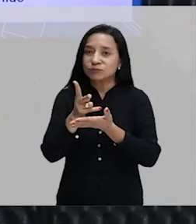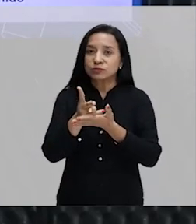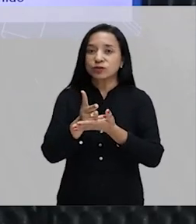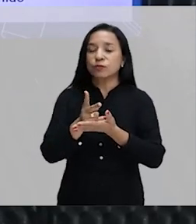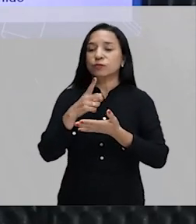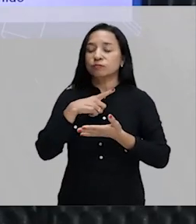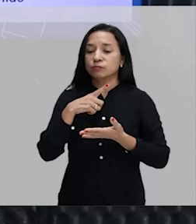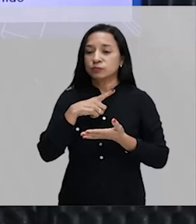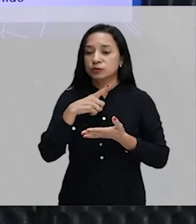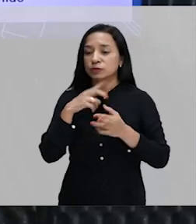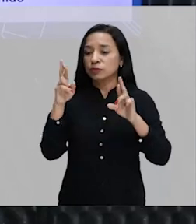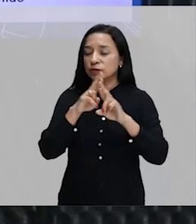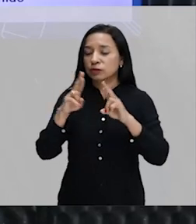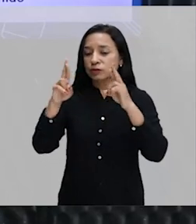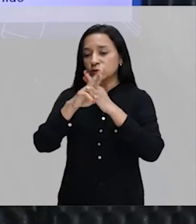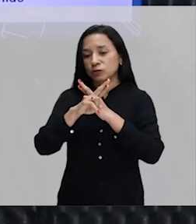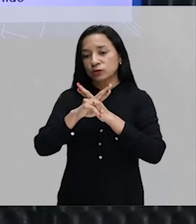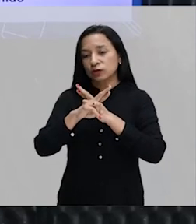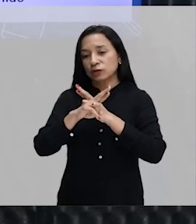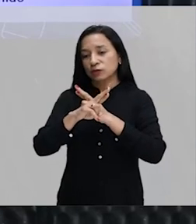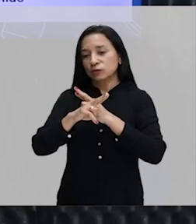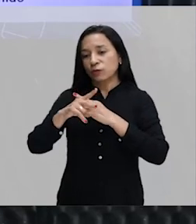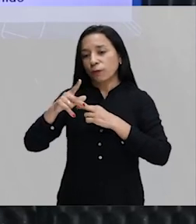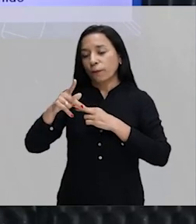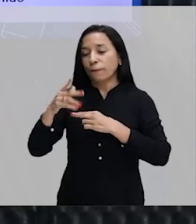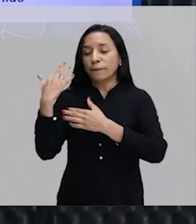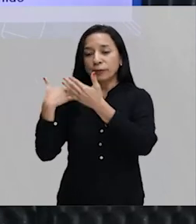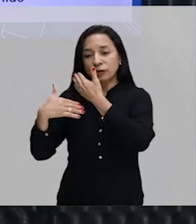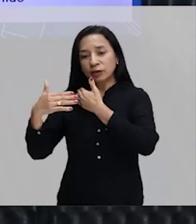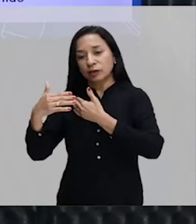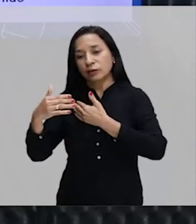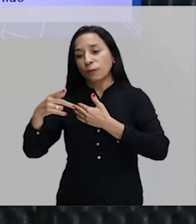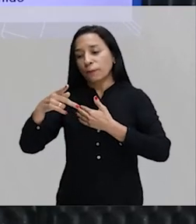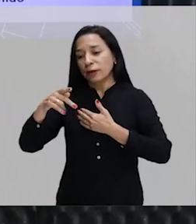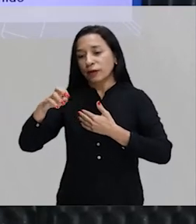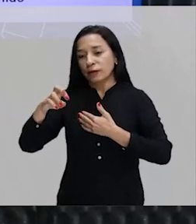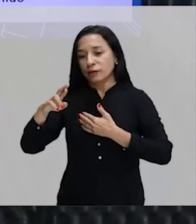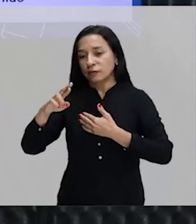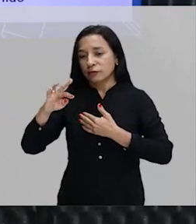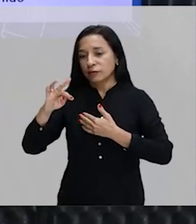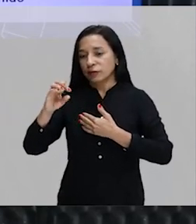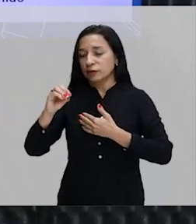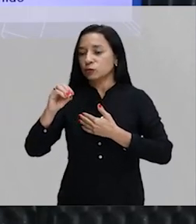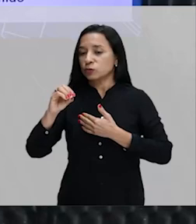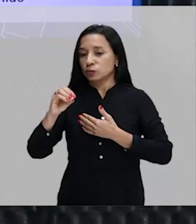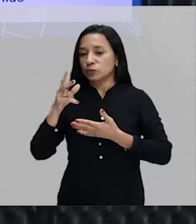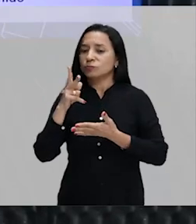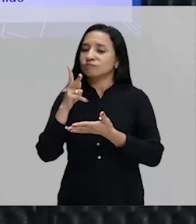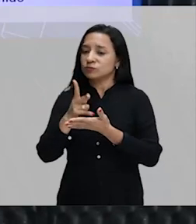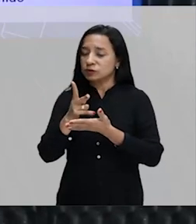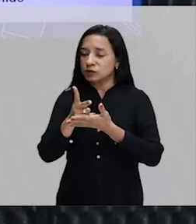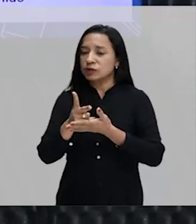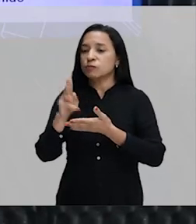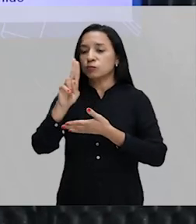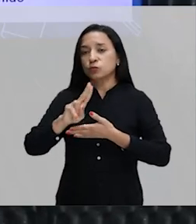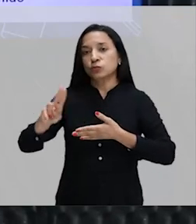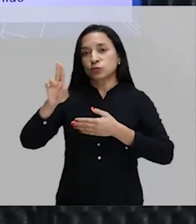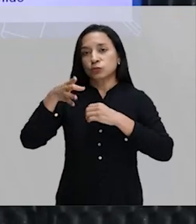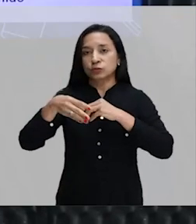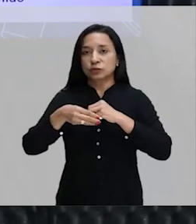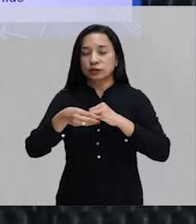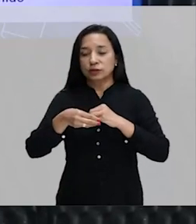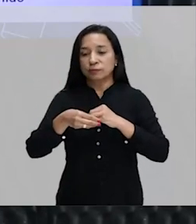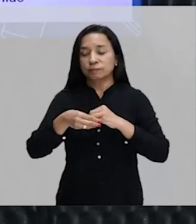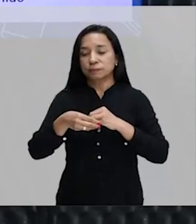relacionado ao pretérito perfeito ou imperfeito eu vou ter um auxiliar tá